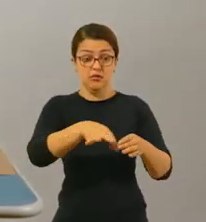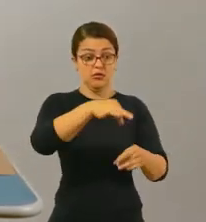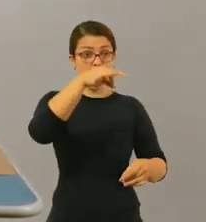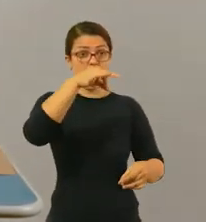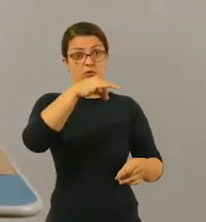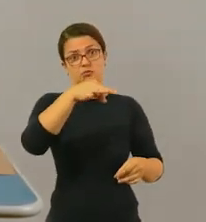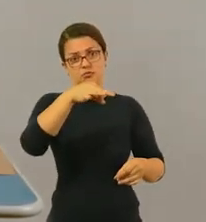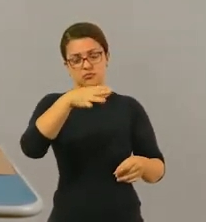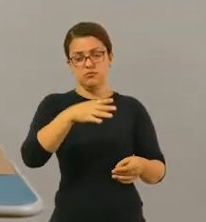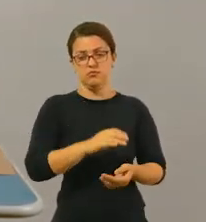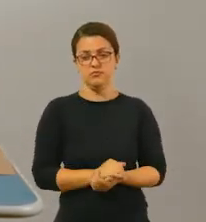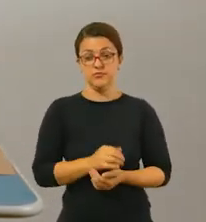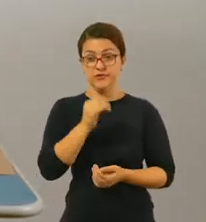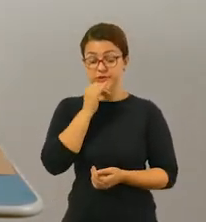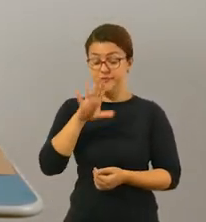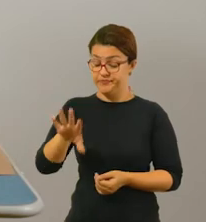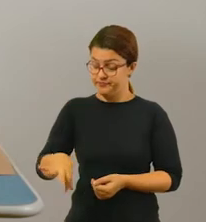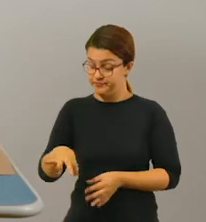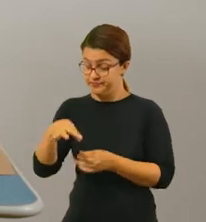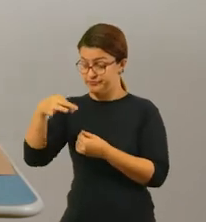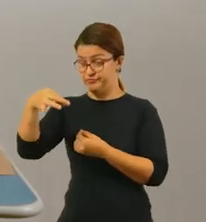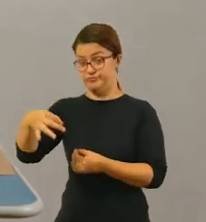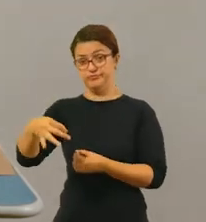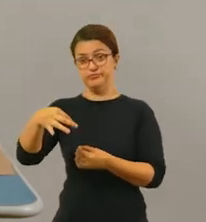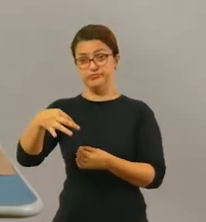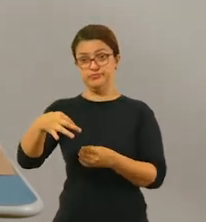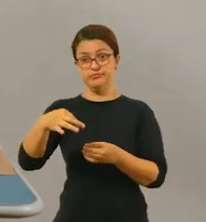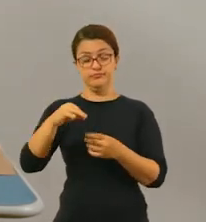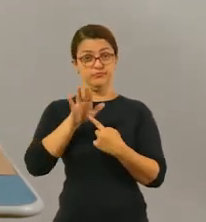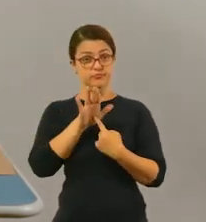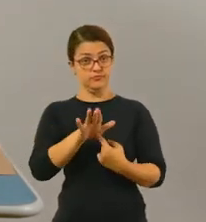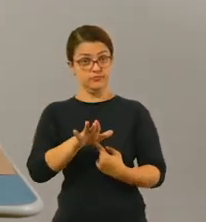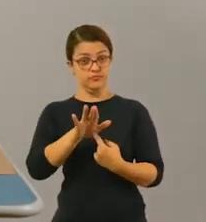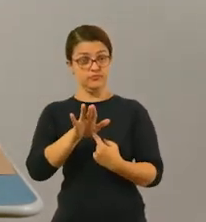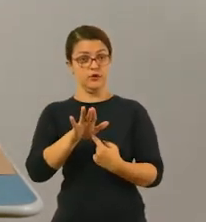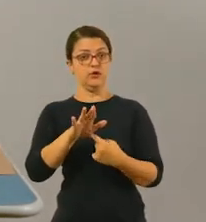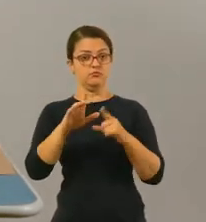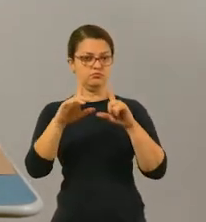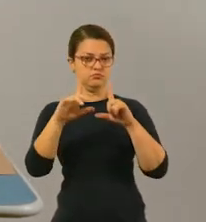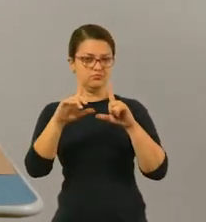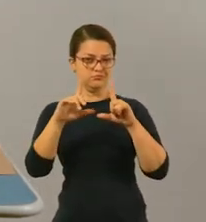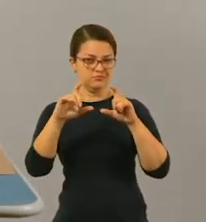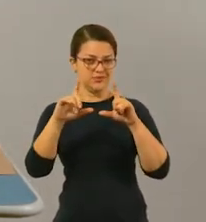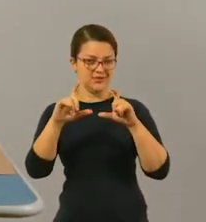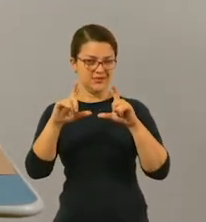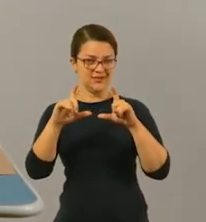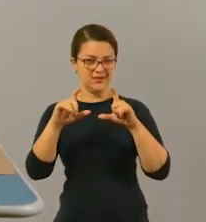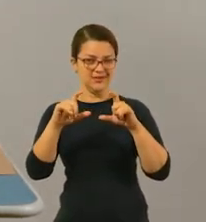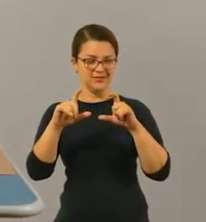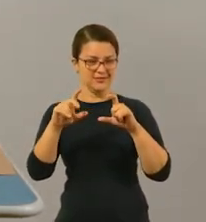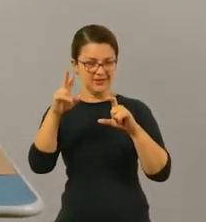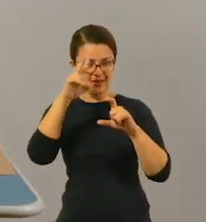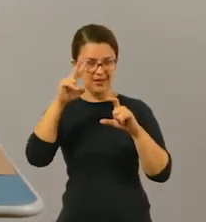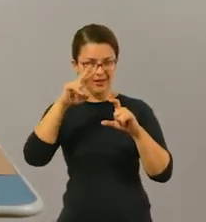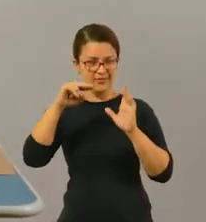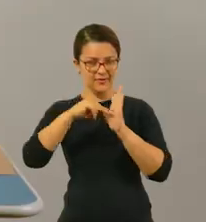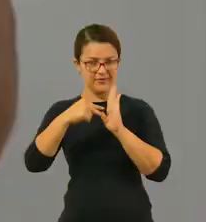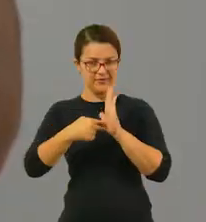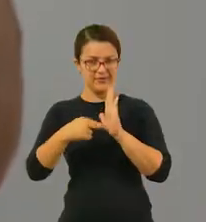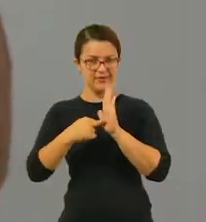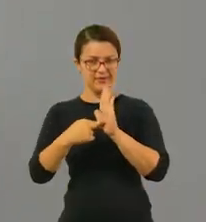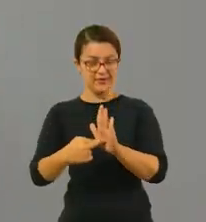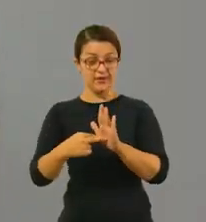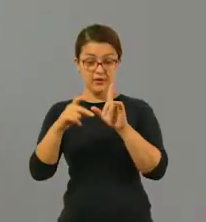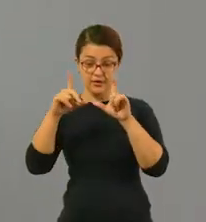ou a criança sorteiam. Então, eu vou pegar aqui, por exemplo, esse daqui, ó. Peguei a fotografia, tá? Lembra que eu falei? A